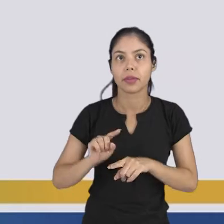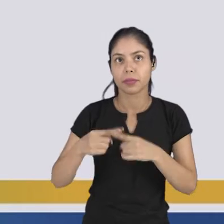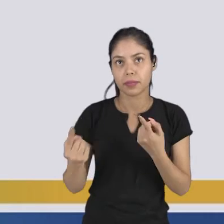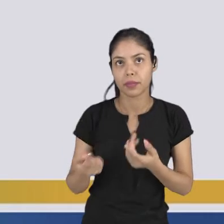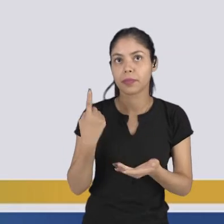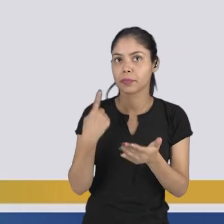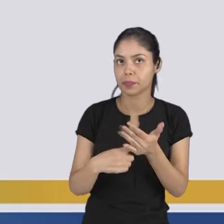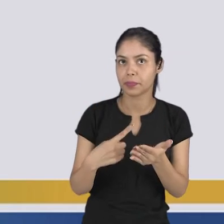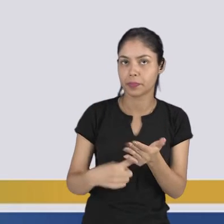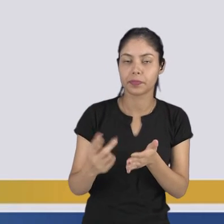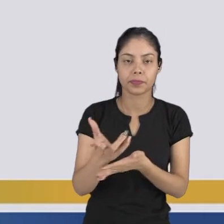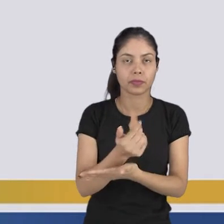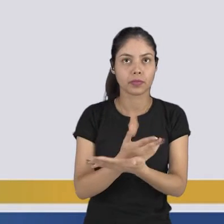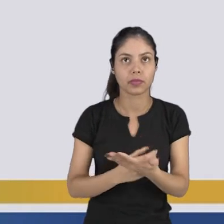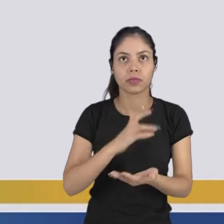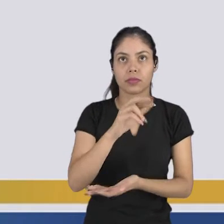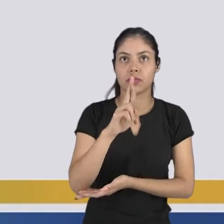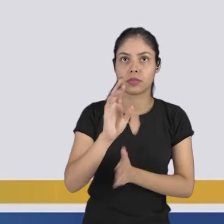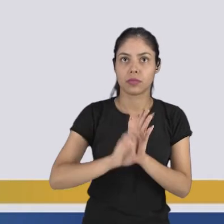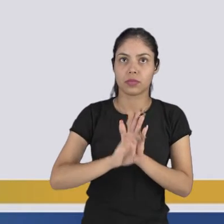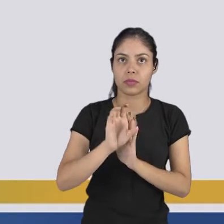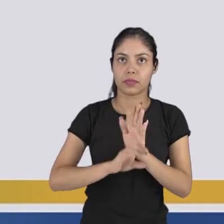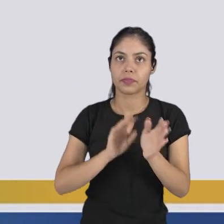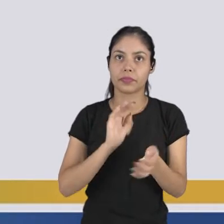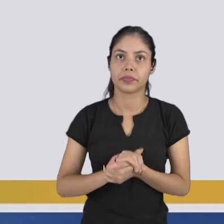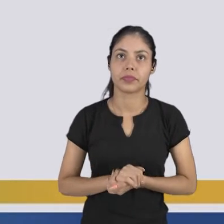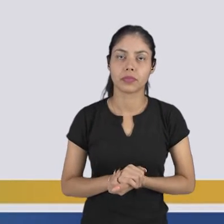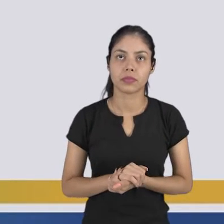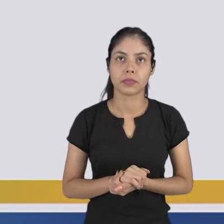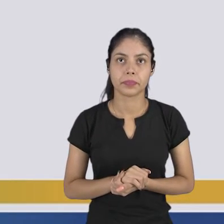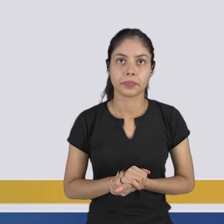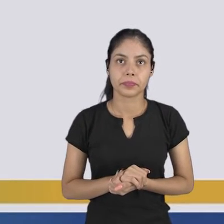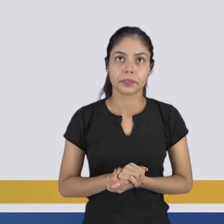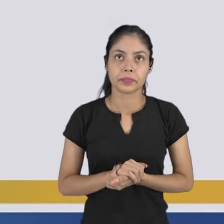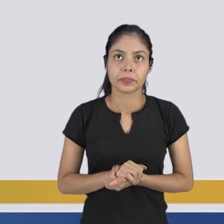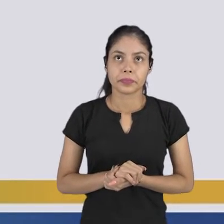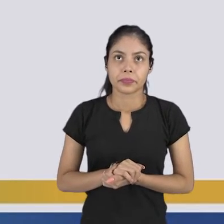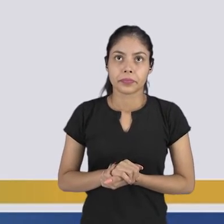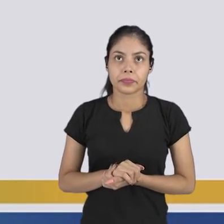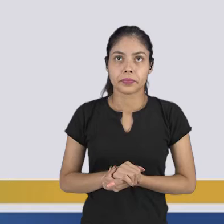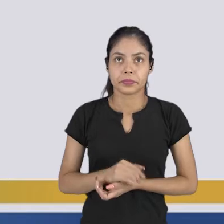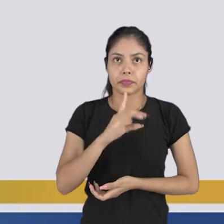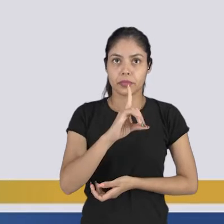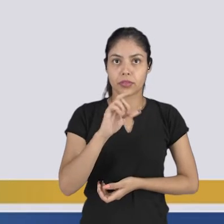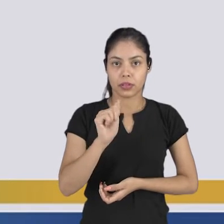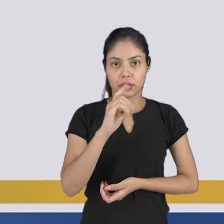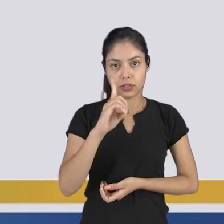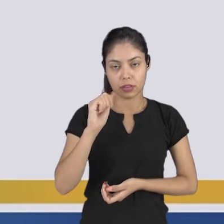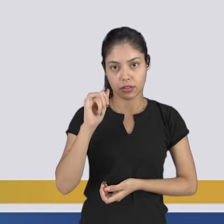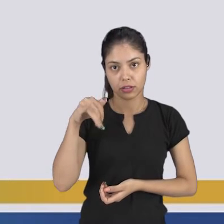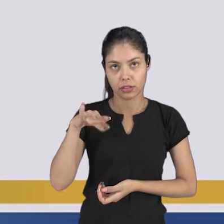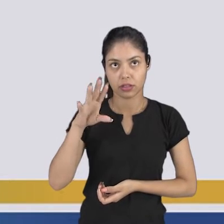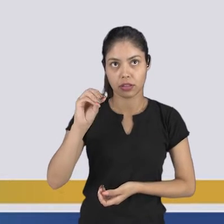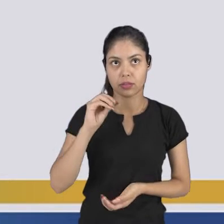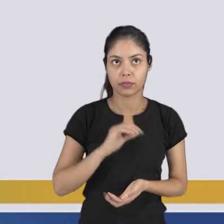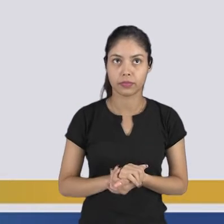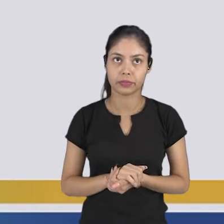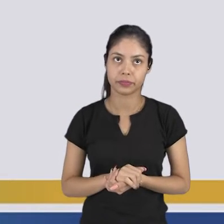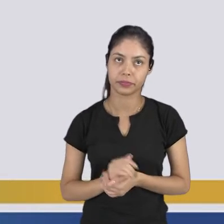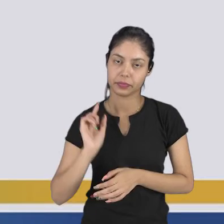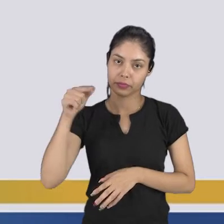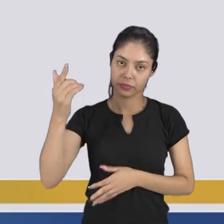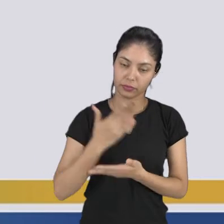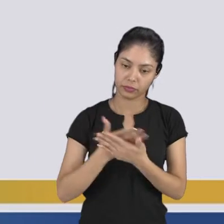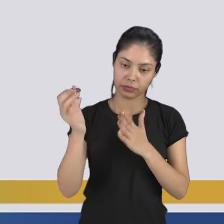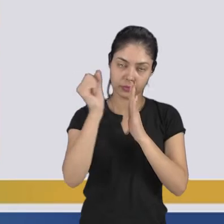conceitual, arte conceitual. Marcel Duchamp faz parte do dadaísmo, que é o movimento artístico lá do